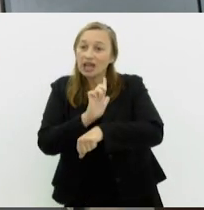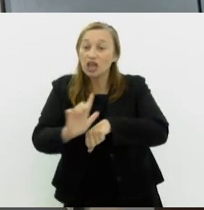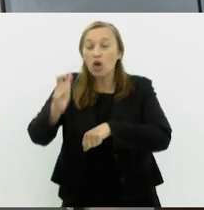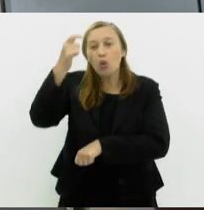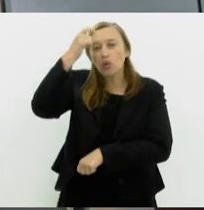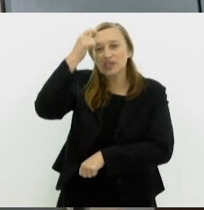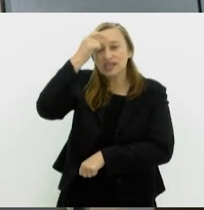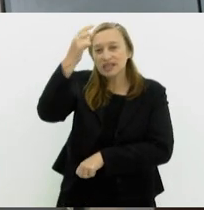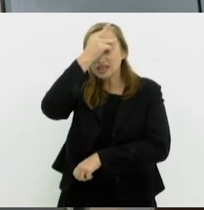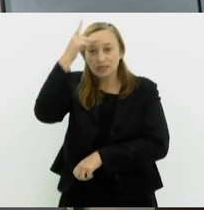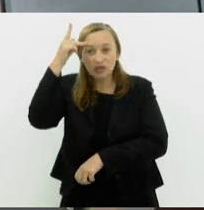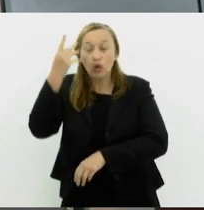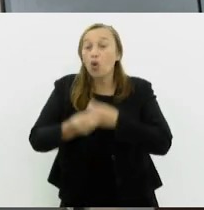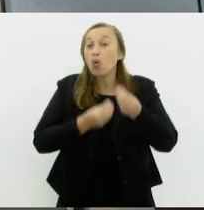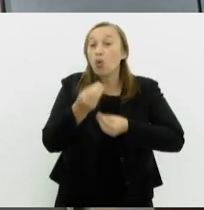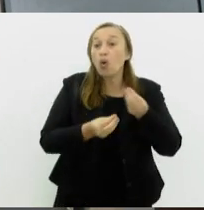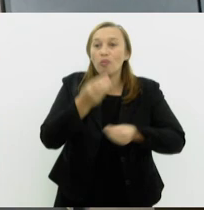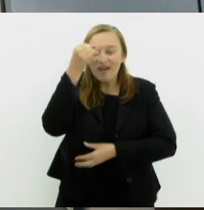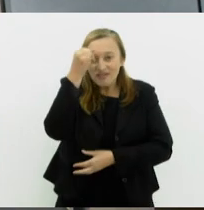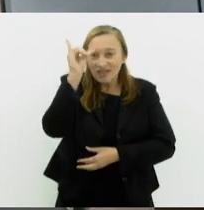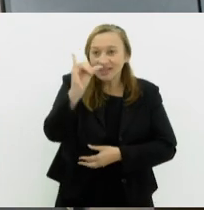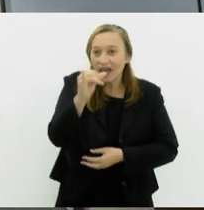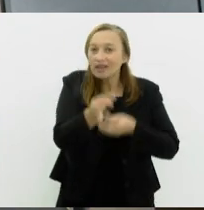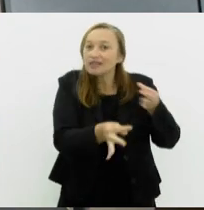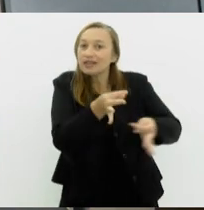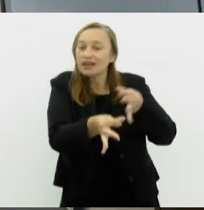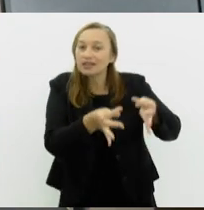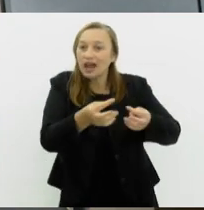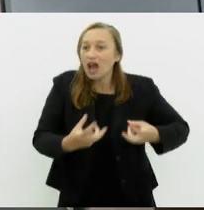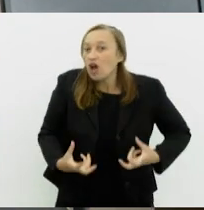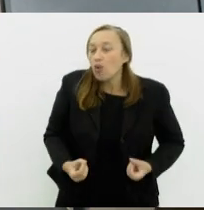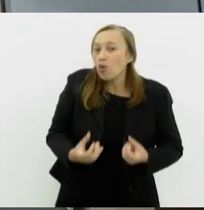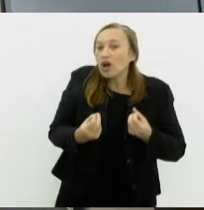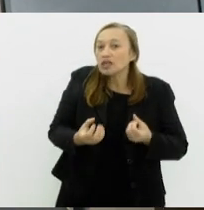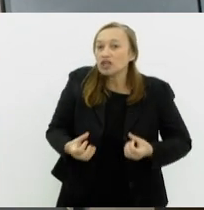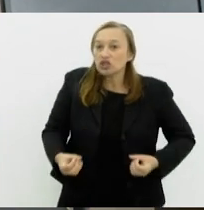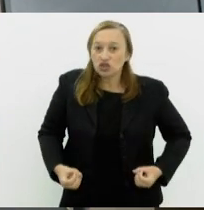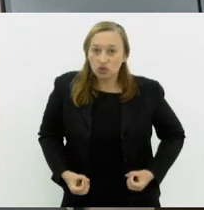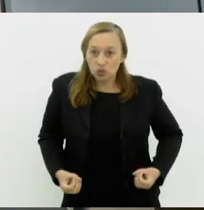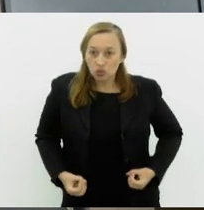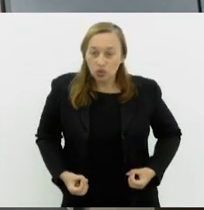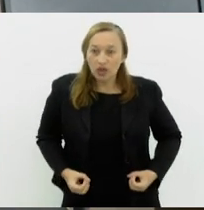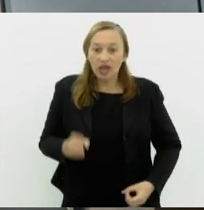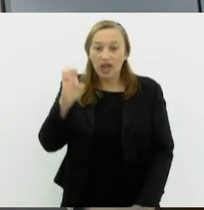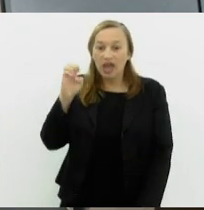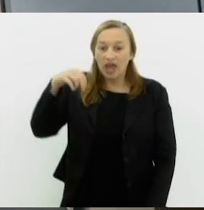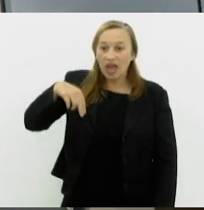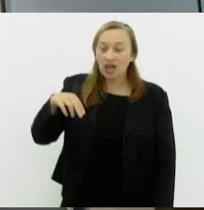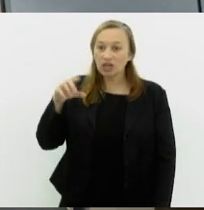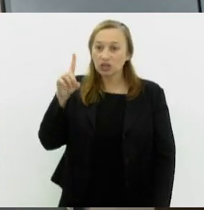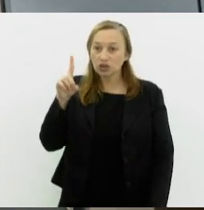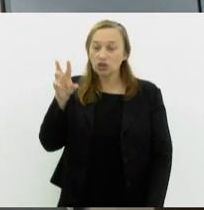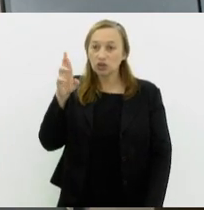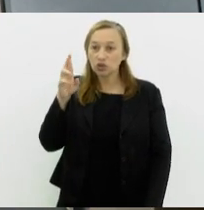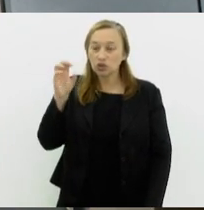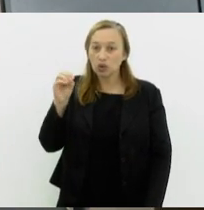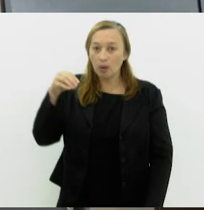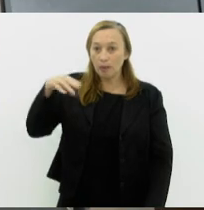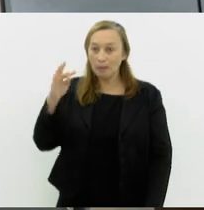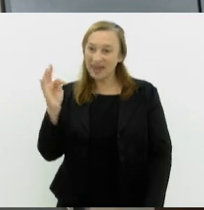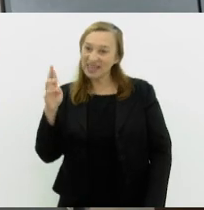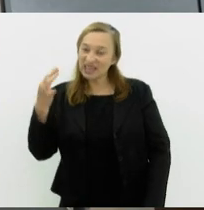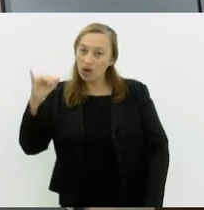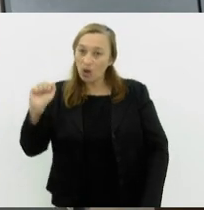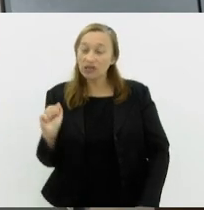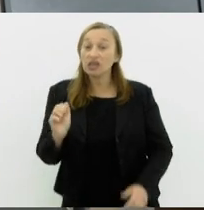pessoas sobre como prevenir e tratar o câncer de colo de útero e a endometriose. Vamos conversar com o repórter